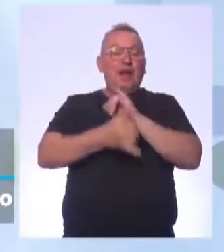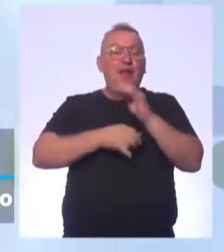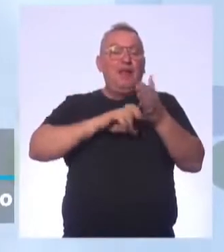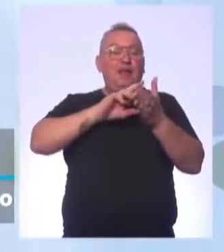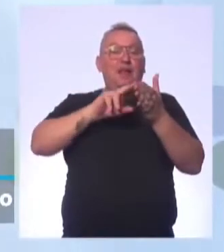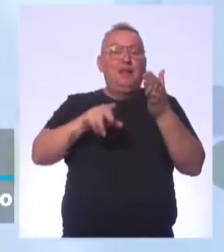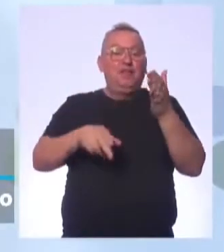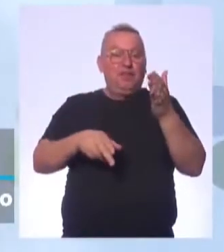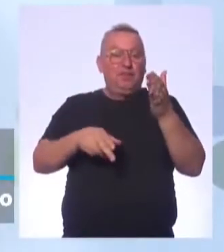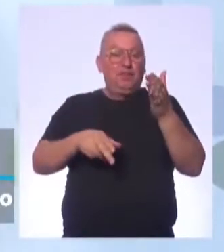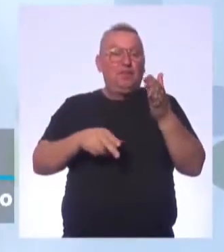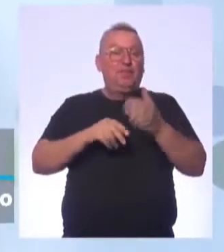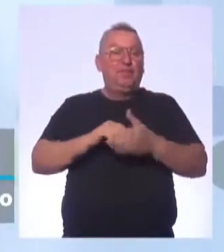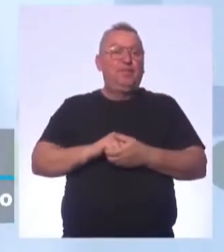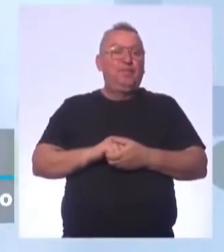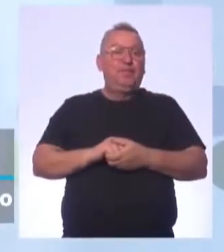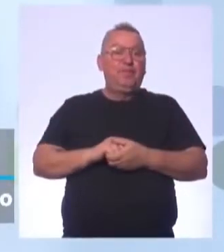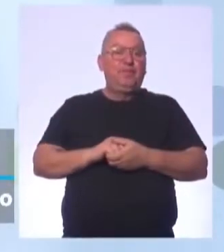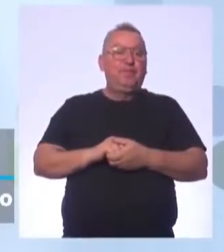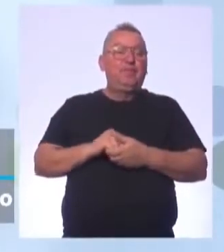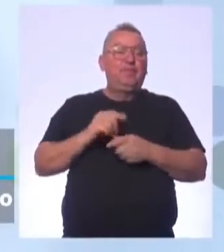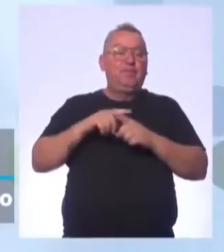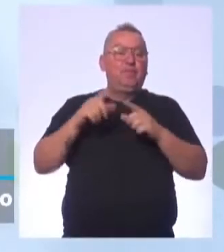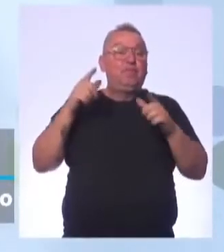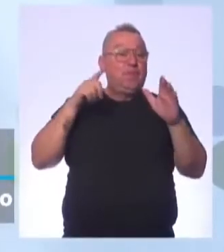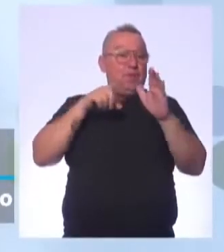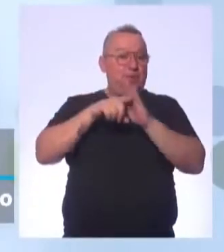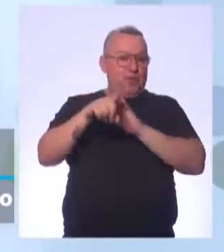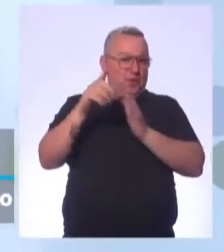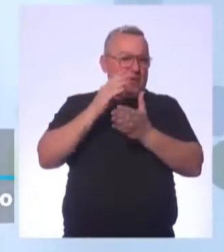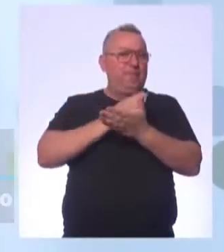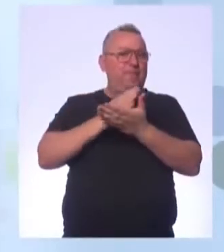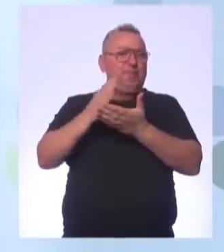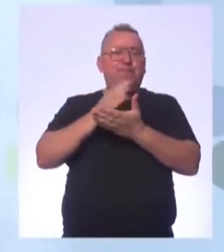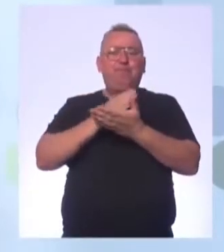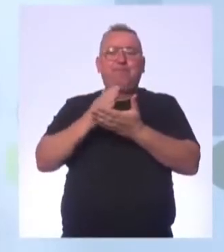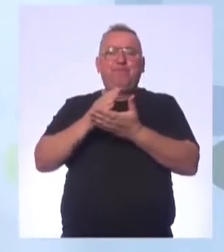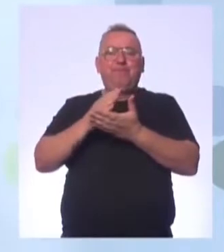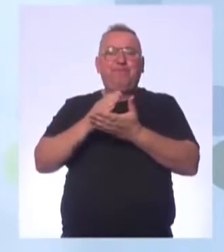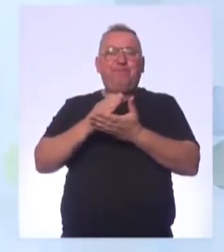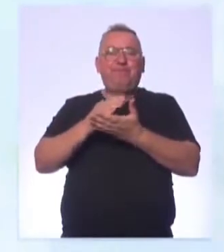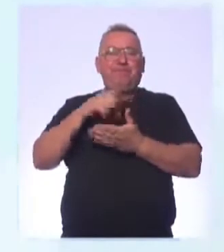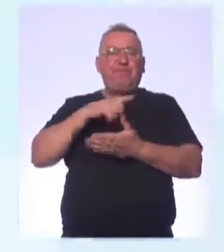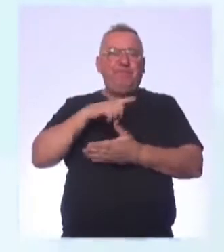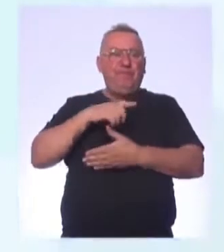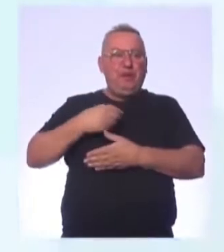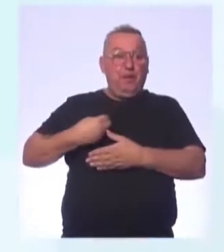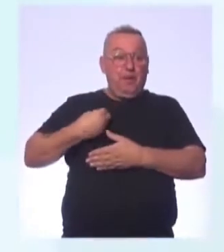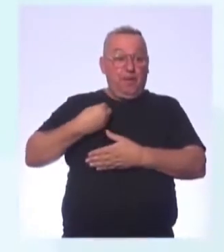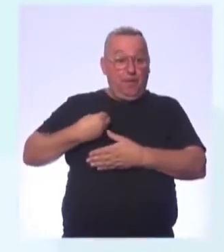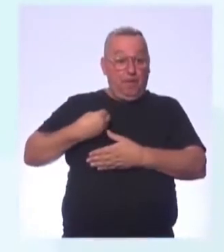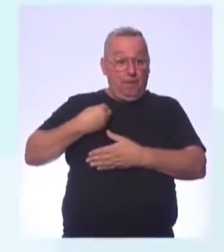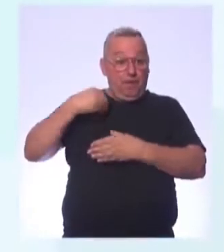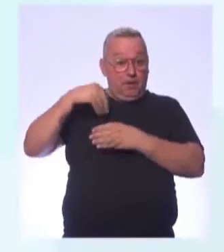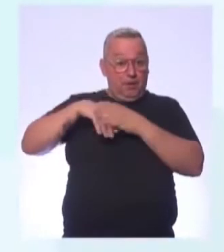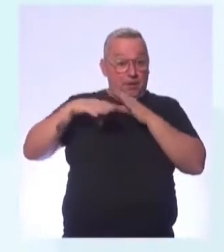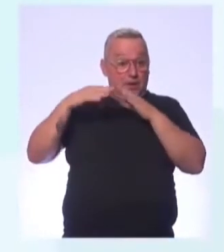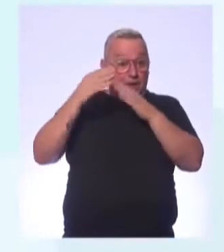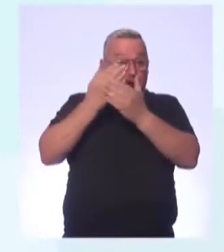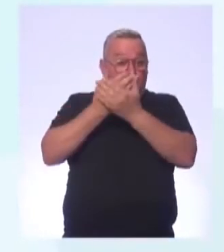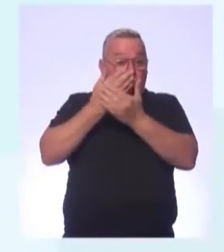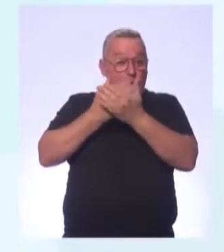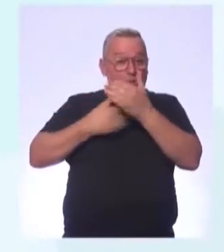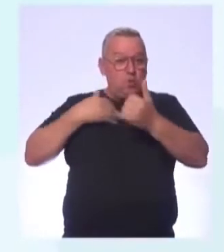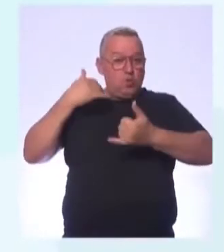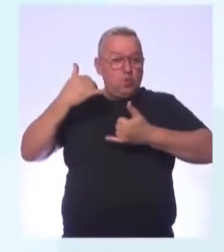tudo muito mais fácil. Problematização, aquela pergunta da aula de hoje. Tendo a vivência na escola de jogos